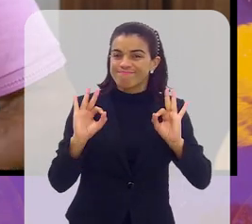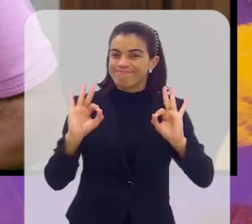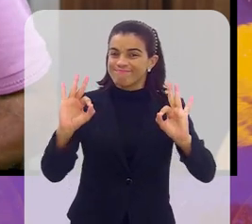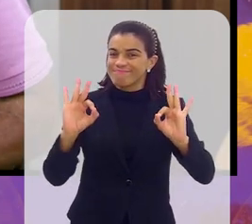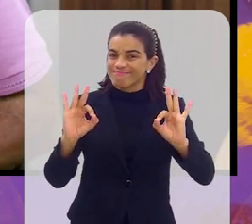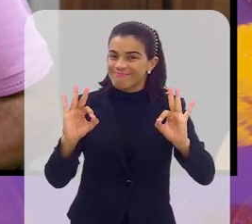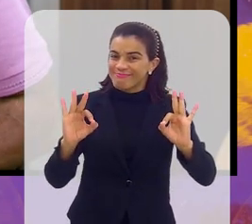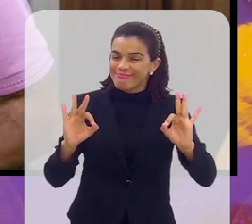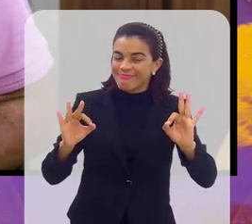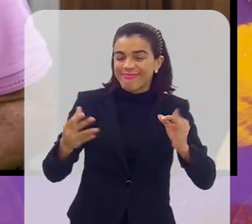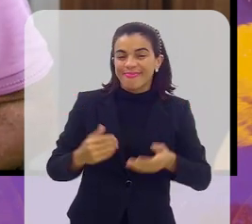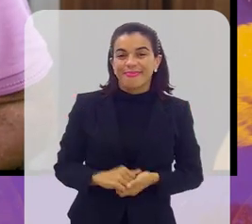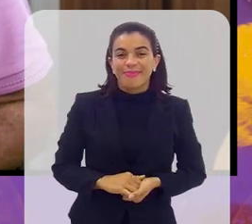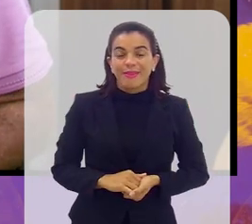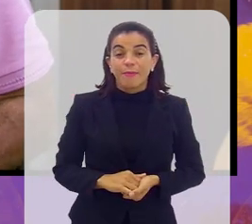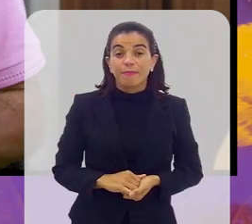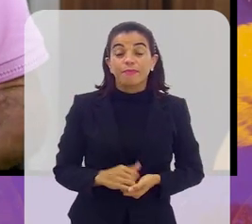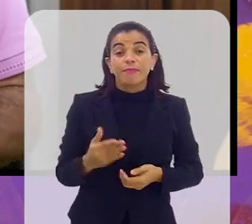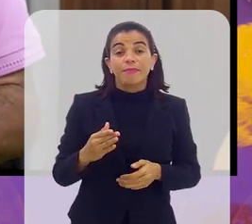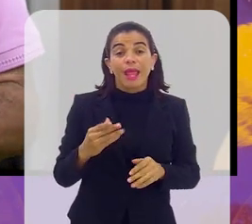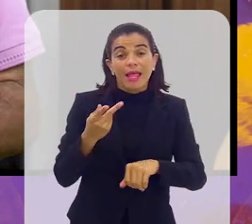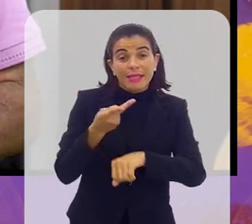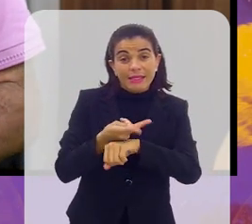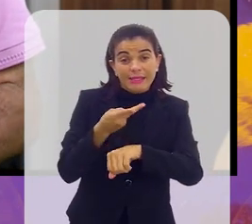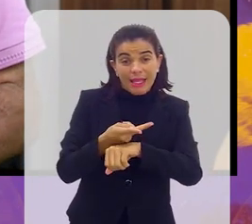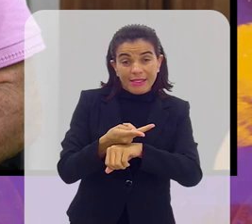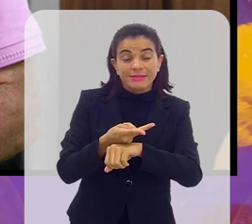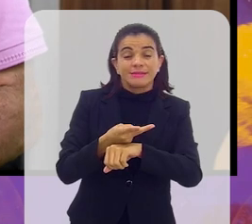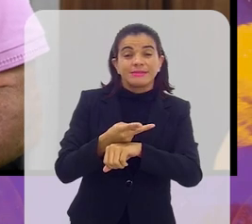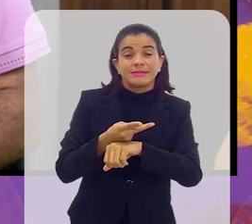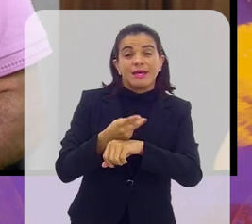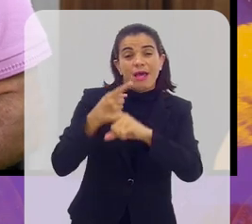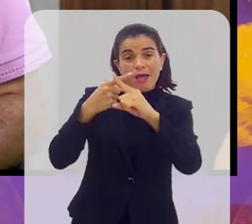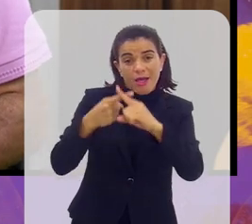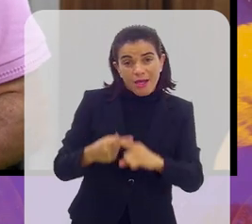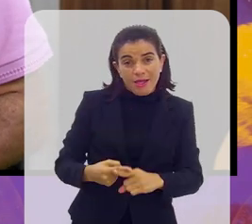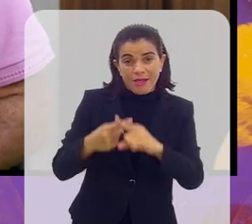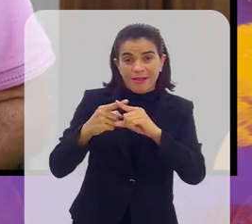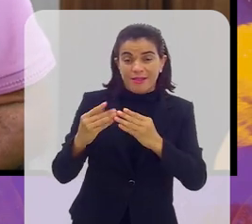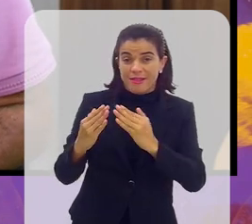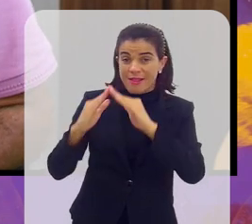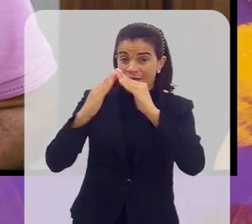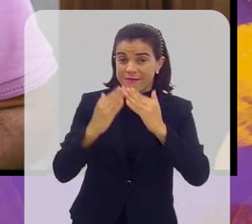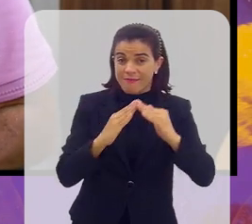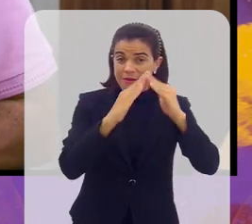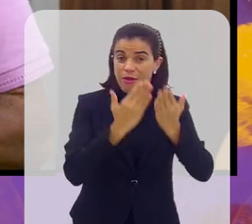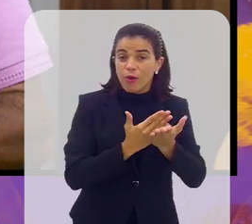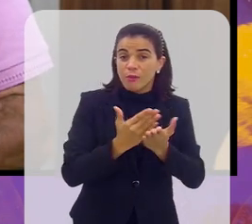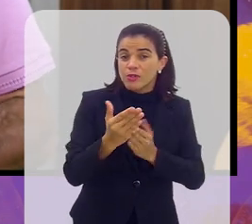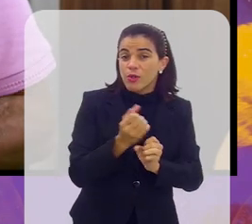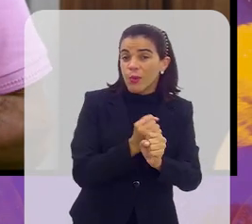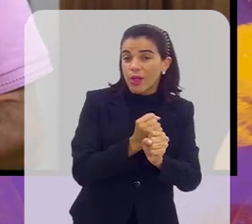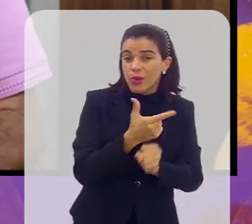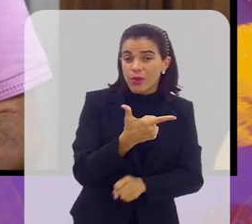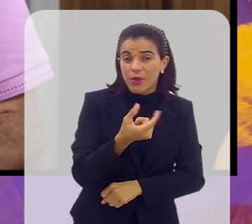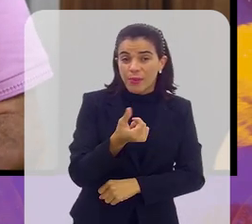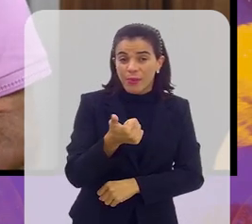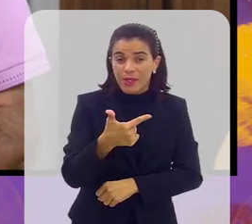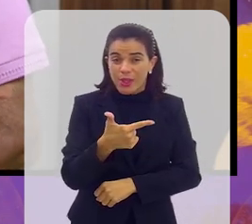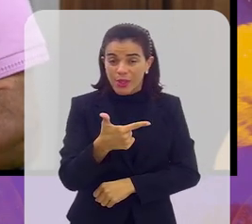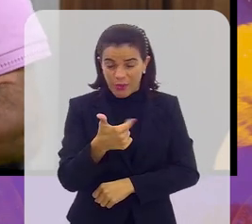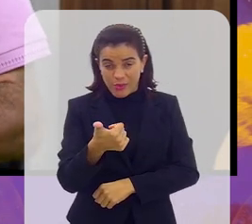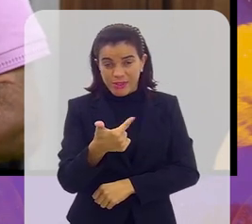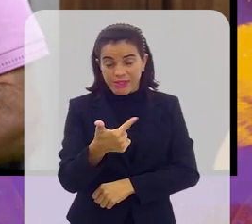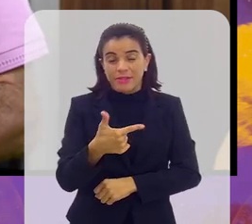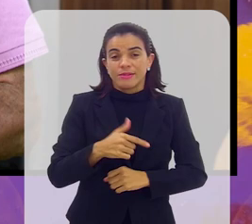possa fluir normalmente. A Taça das Favelas, a competição, começou em 2012. A cada ano,